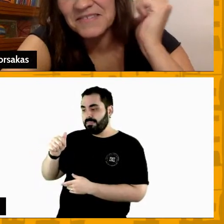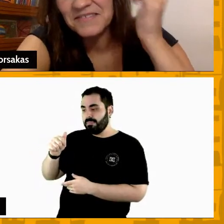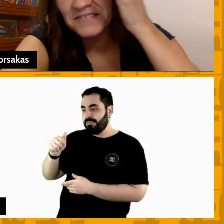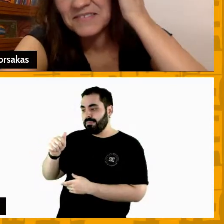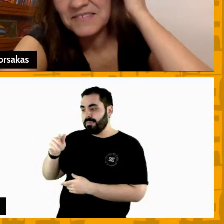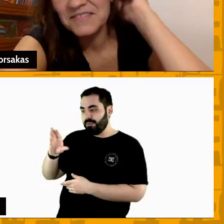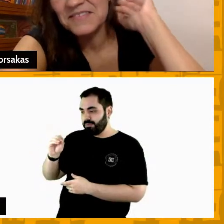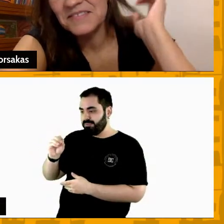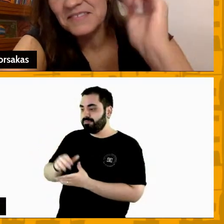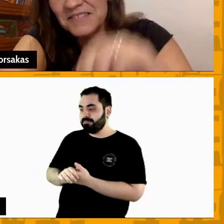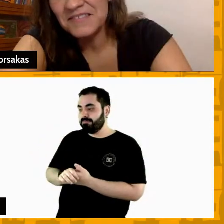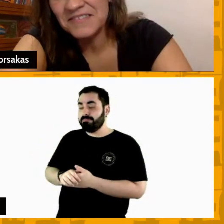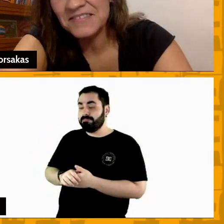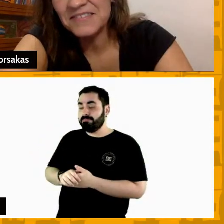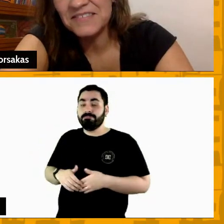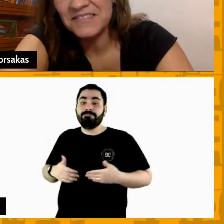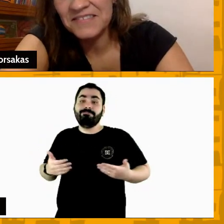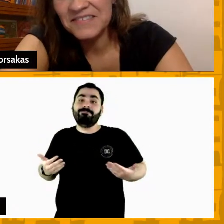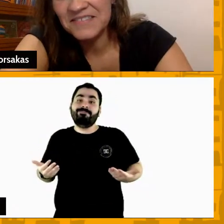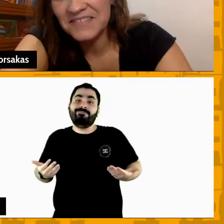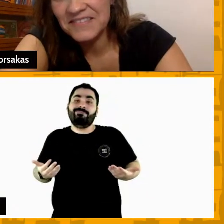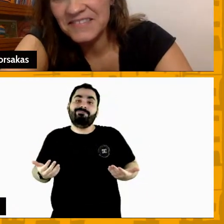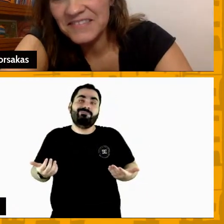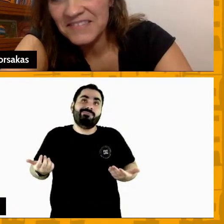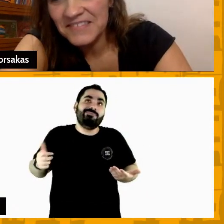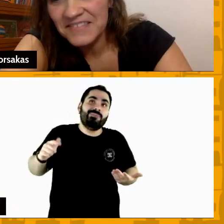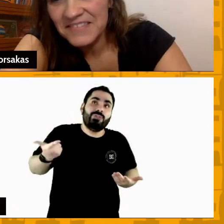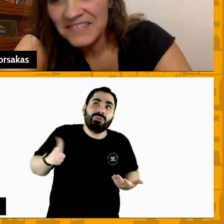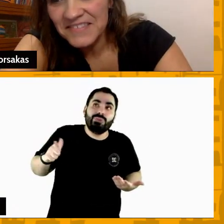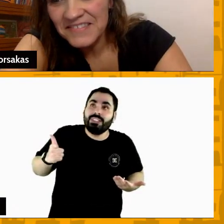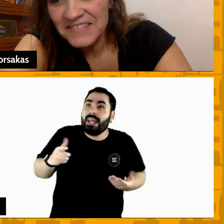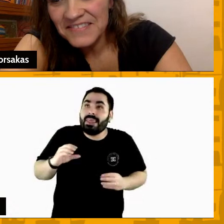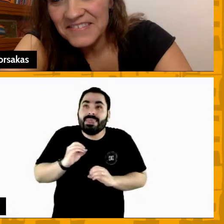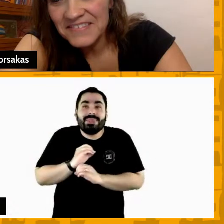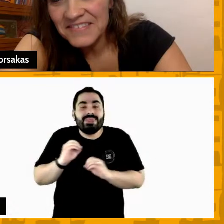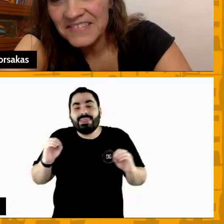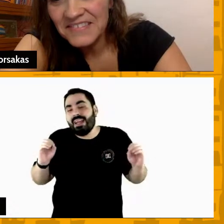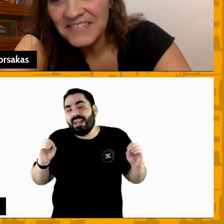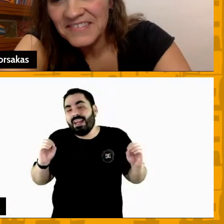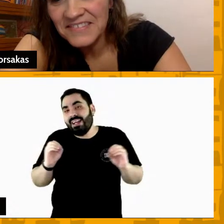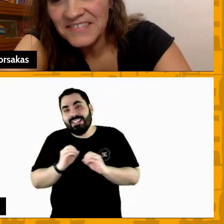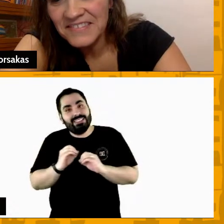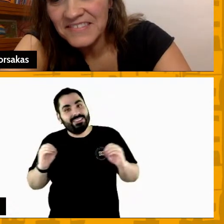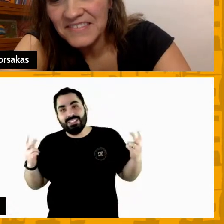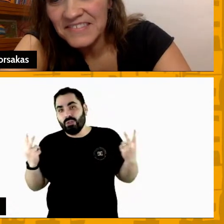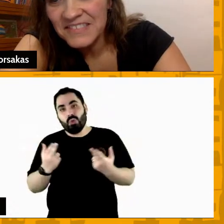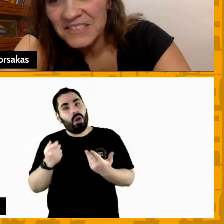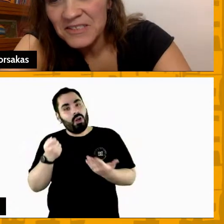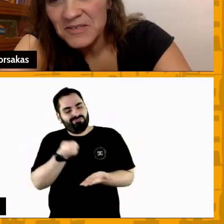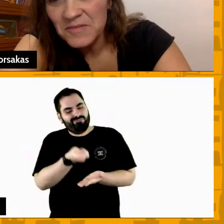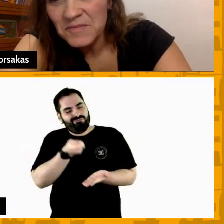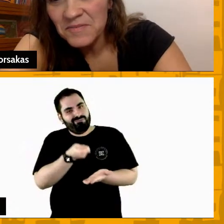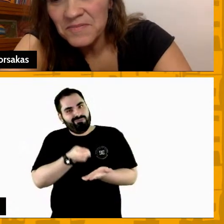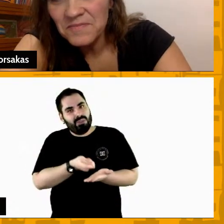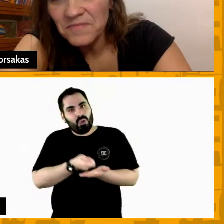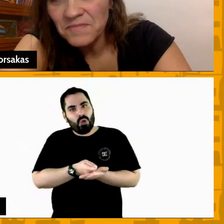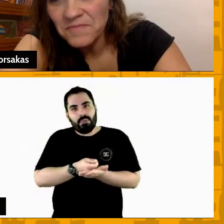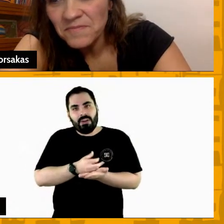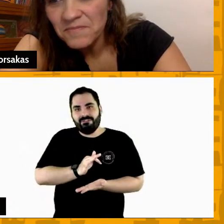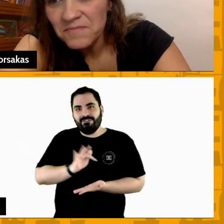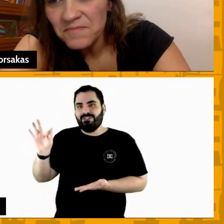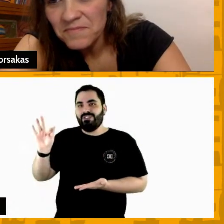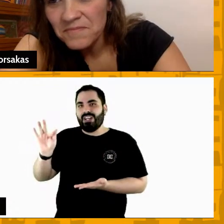não existe nada como a cobrança que existe em Franca ela é muito grande pela paixão que a gente